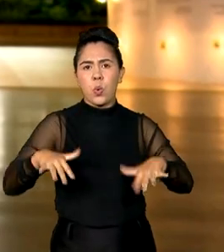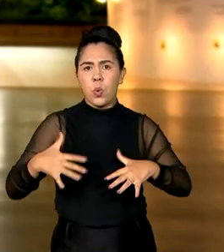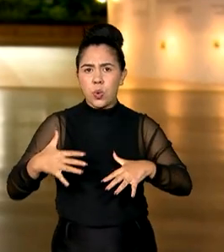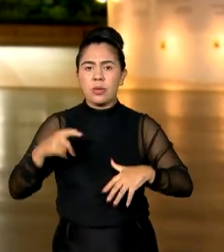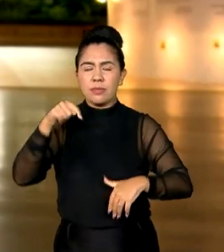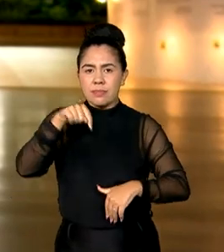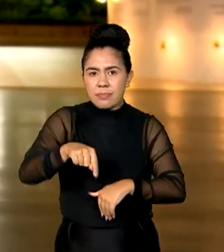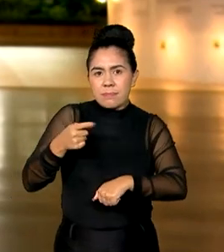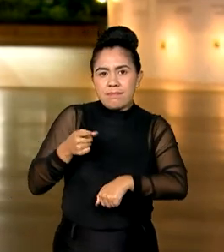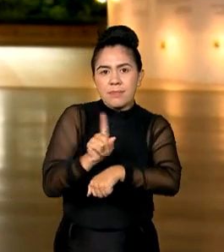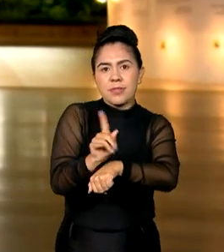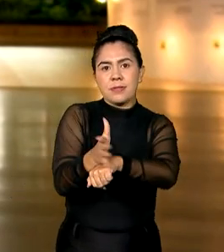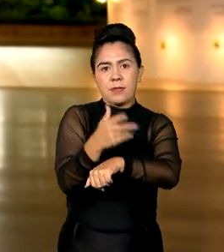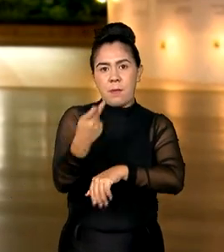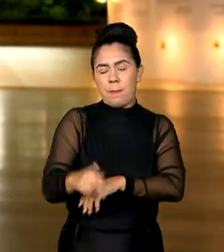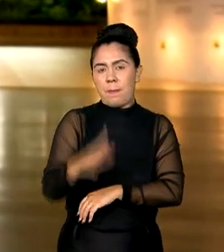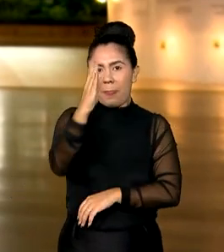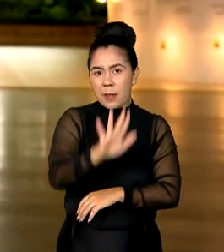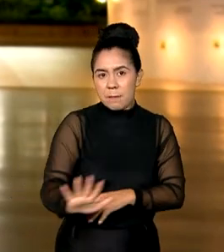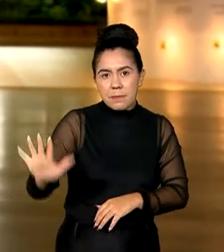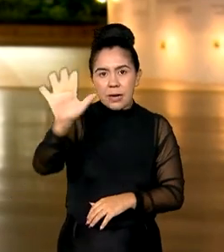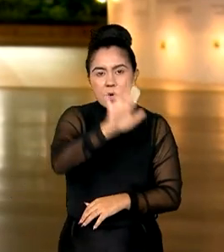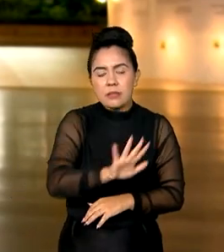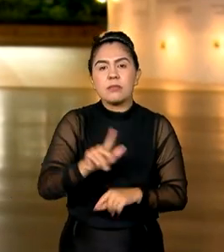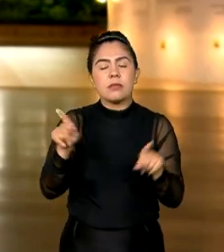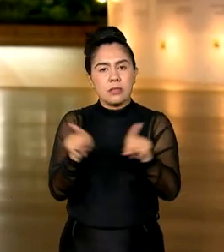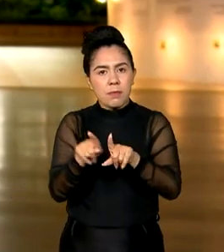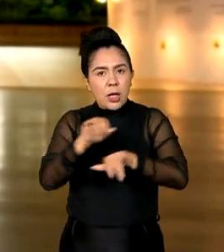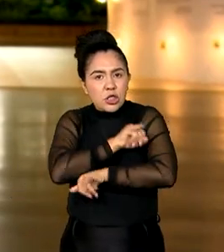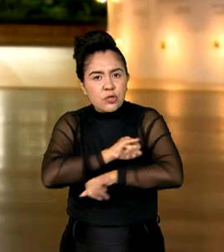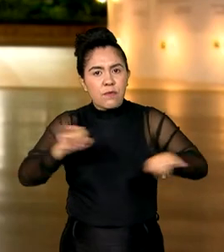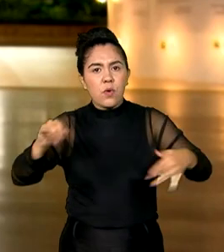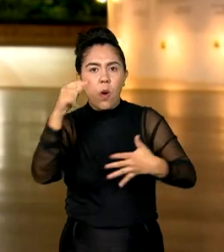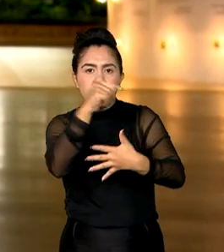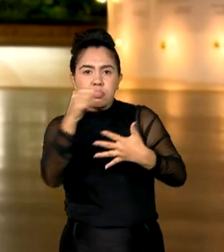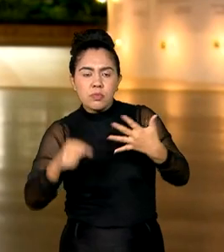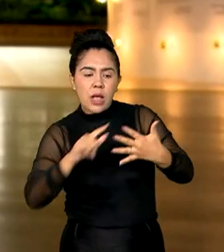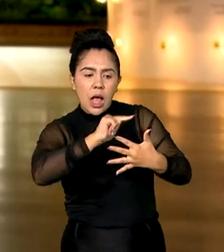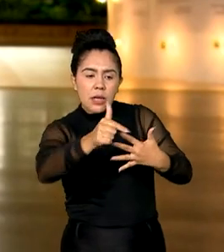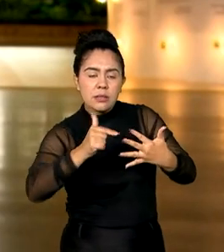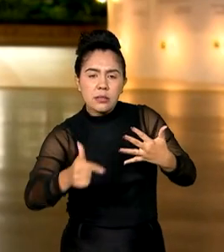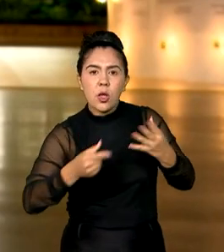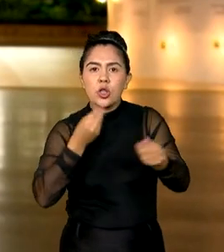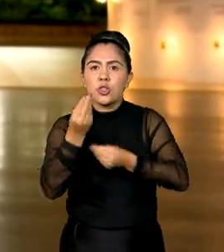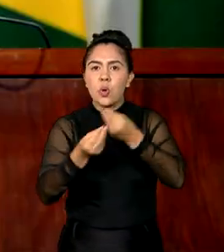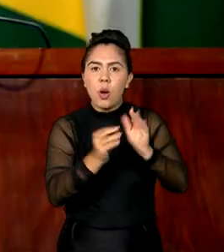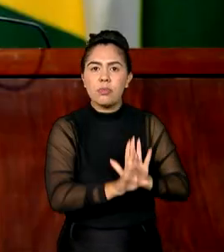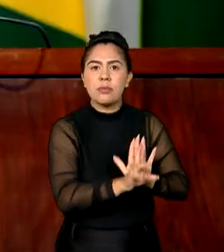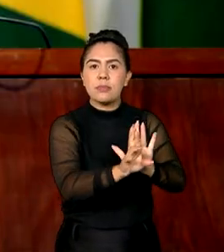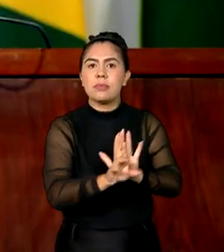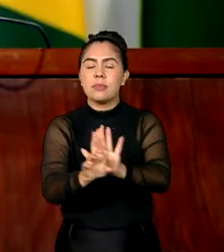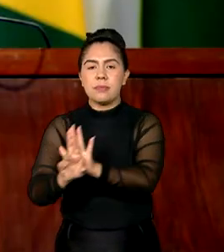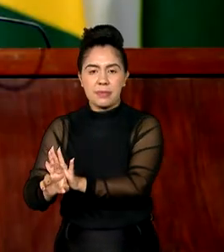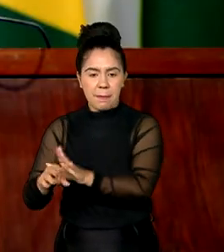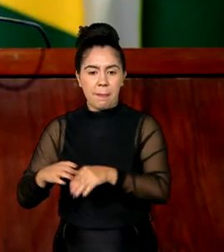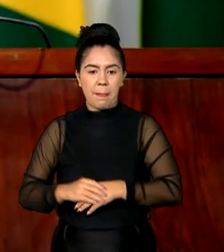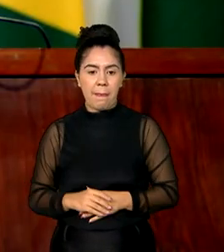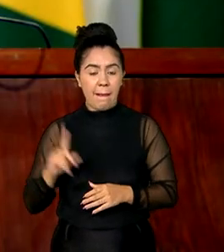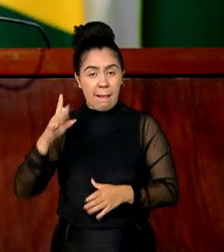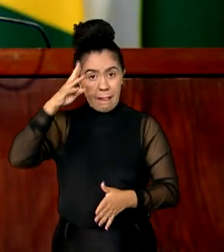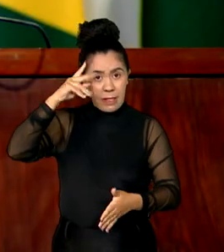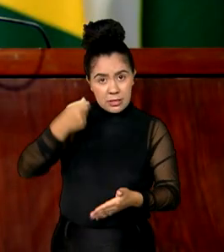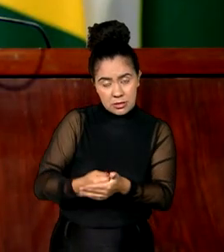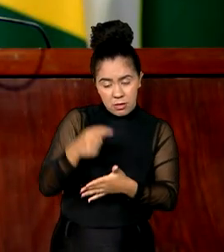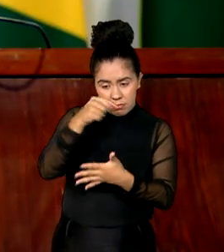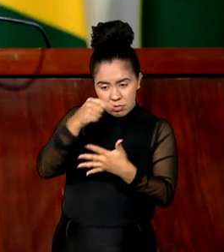atuais e anunciou medidas para aumentar cada vez mais a representatividade na carreira. Dentre as medidas que estamos